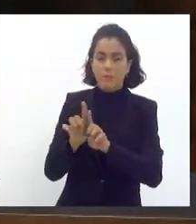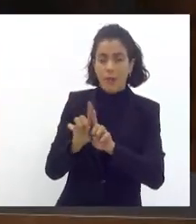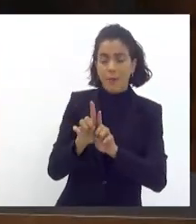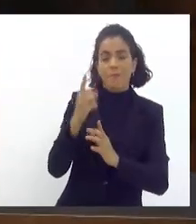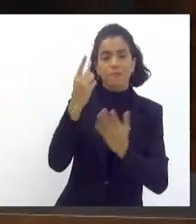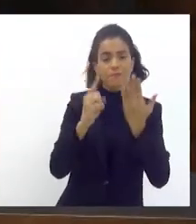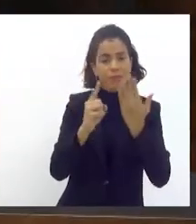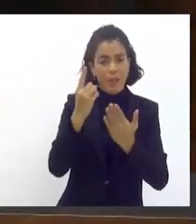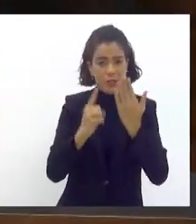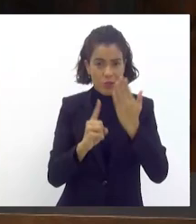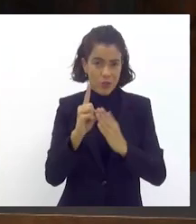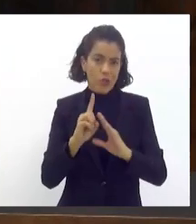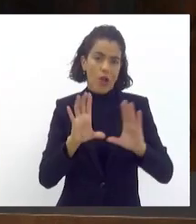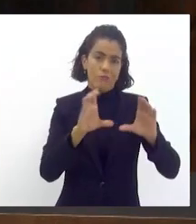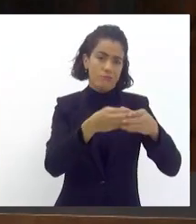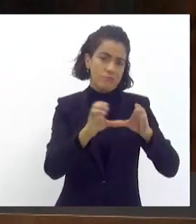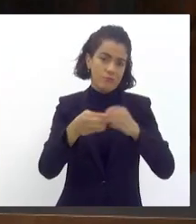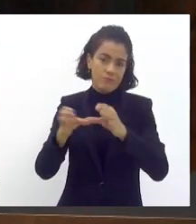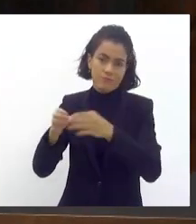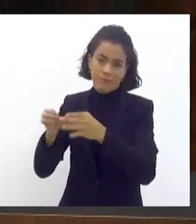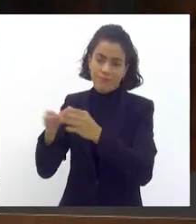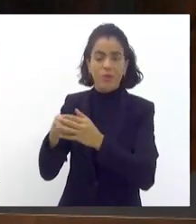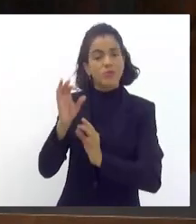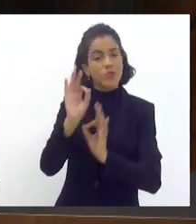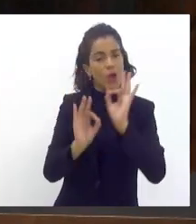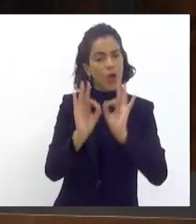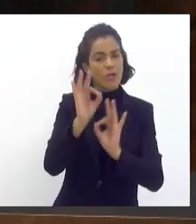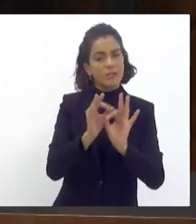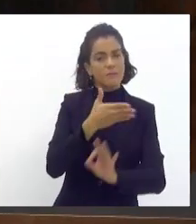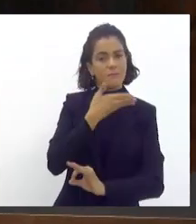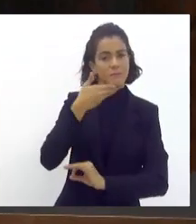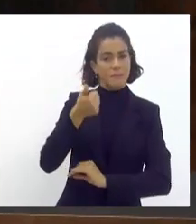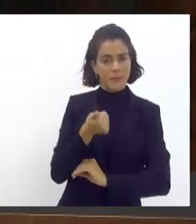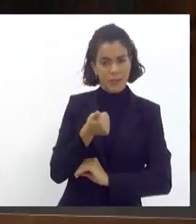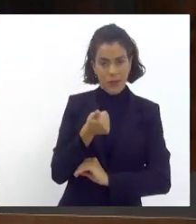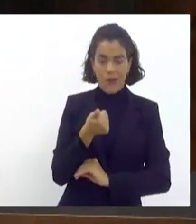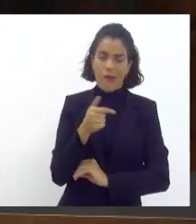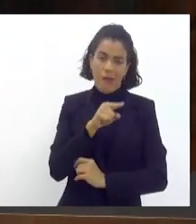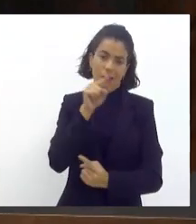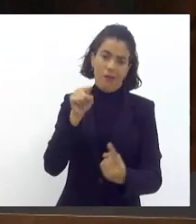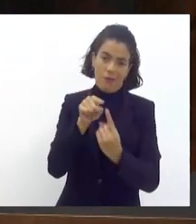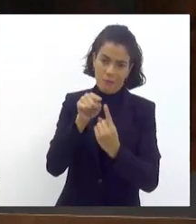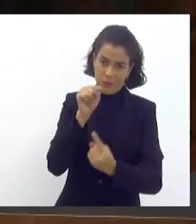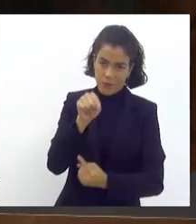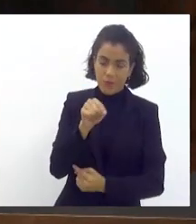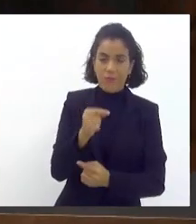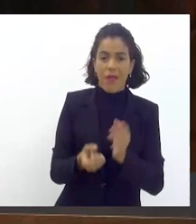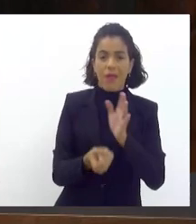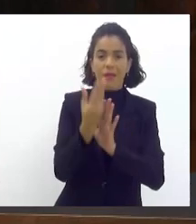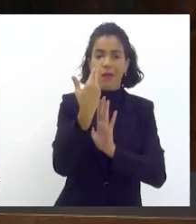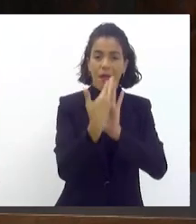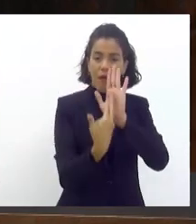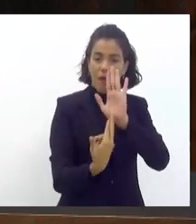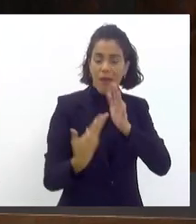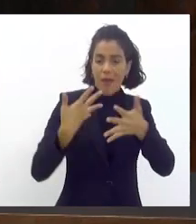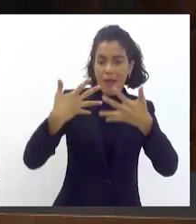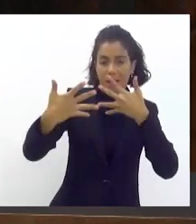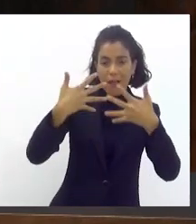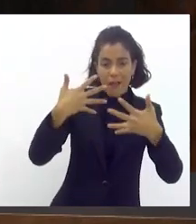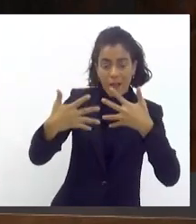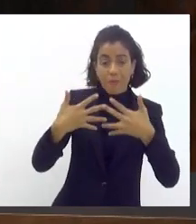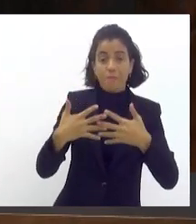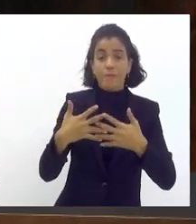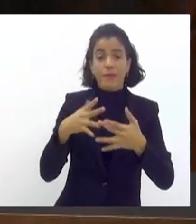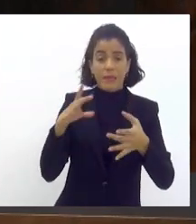passa a se programar com aquela quantia, naquele mês, naquela data efetiva, que é isso que a gente pretende, criar regras claras. Nesse sentido,